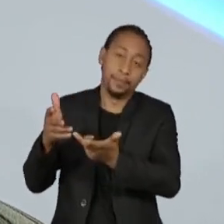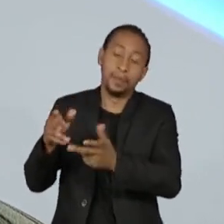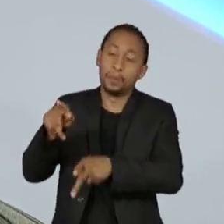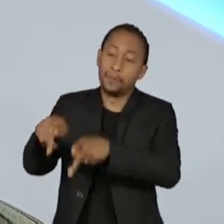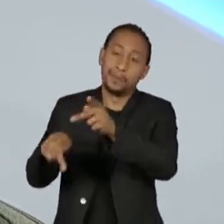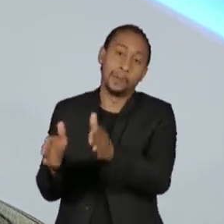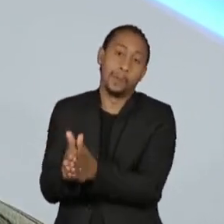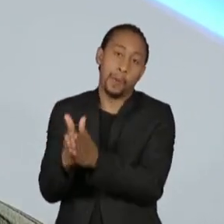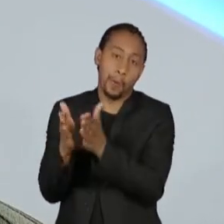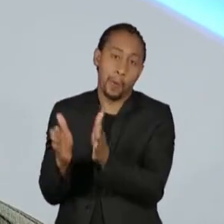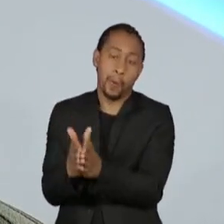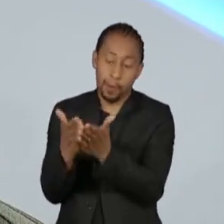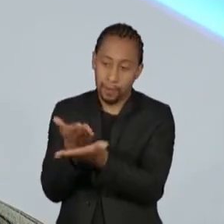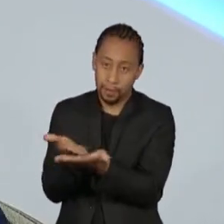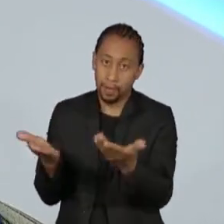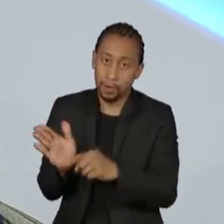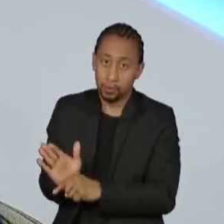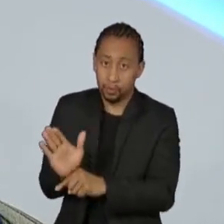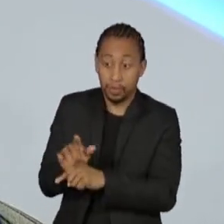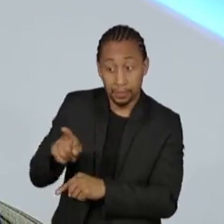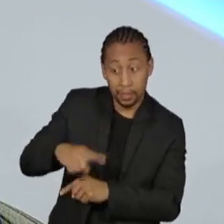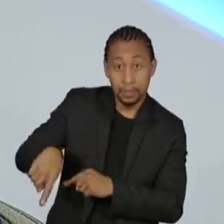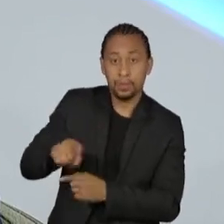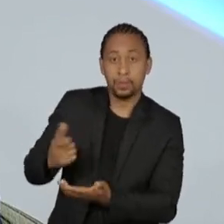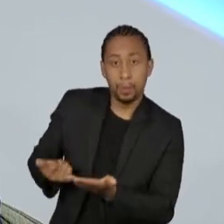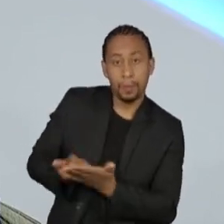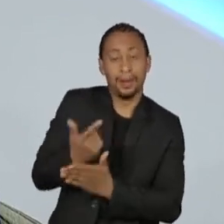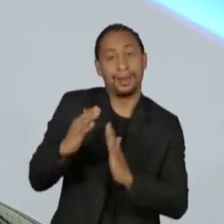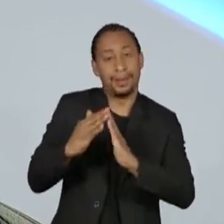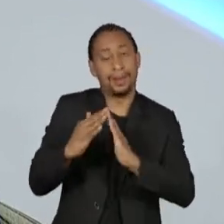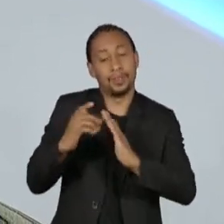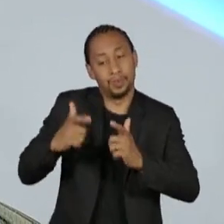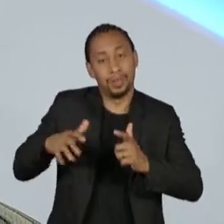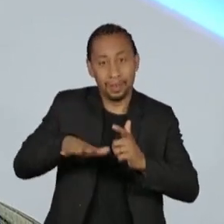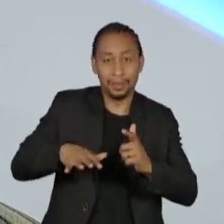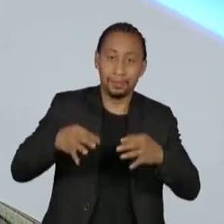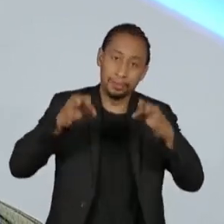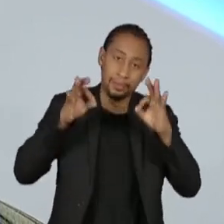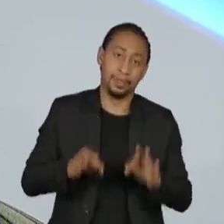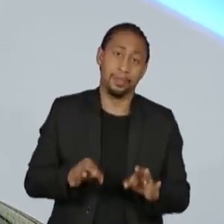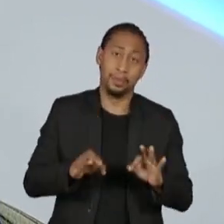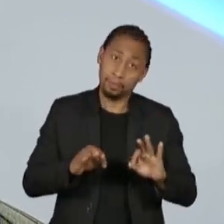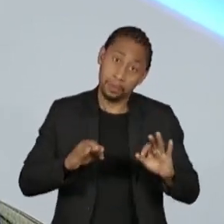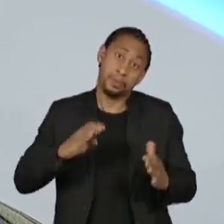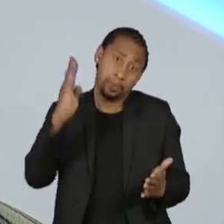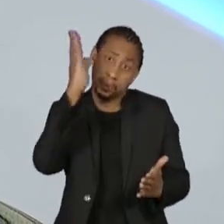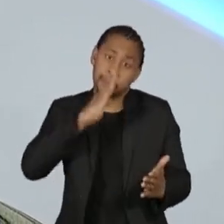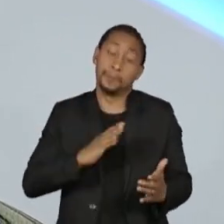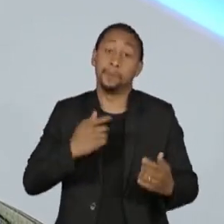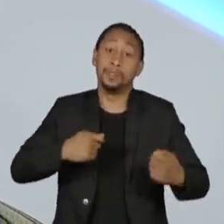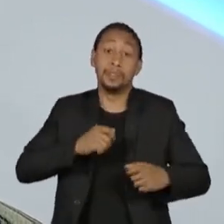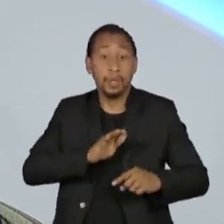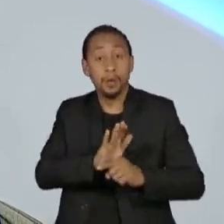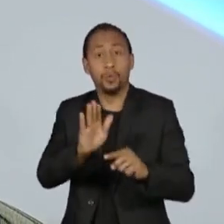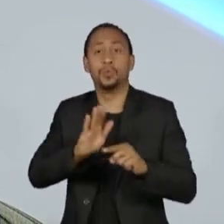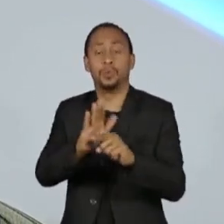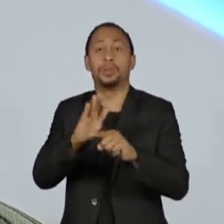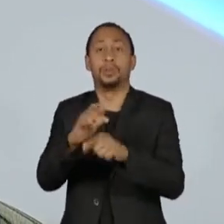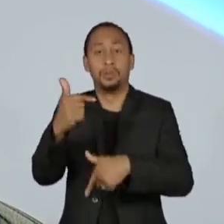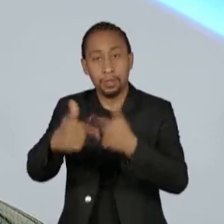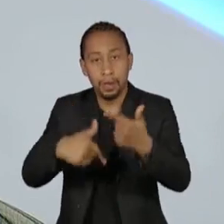compra de um imóvel, né? Então a solução definitiva é quando o país crescer, quando o país distribuir renda, dar oportunidade e dar emprego para as pessoas